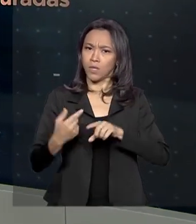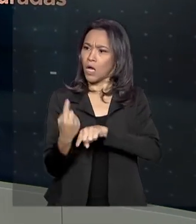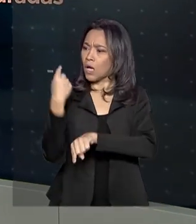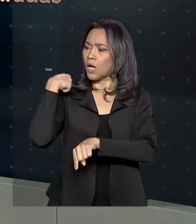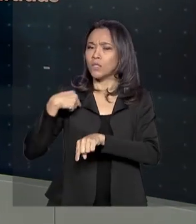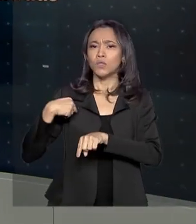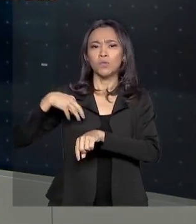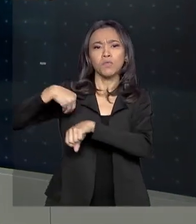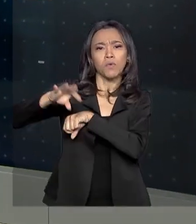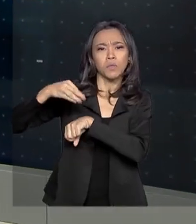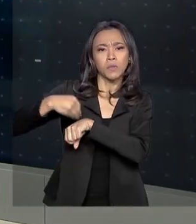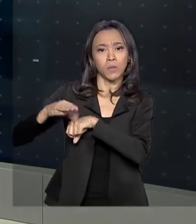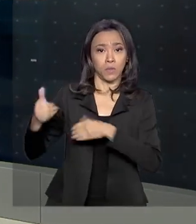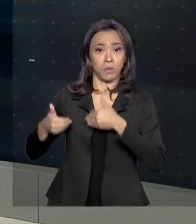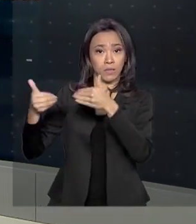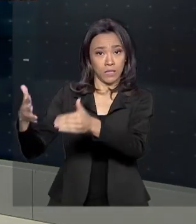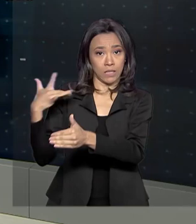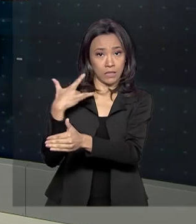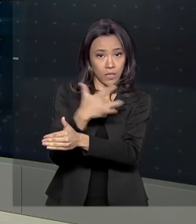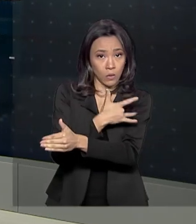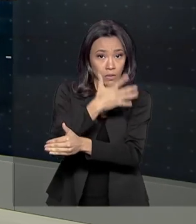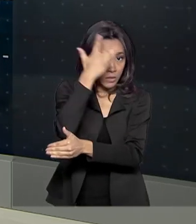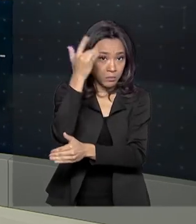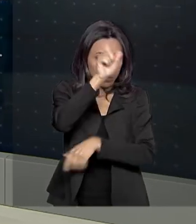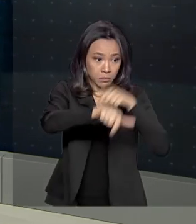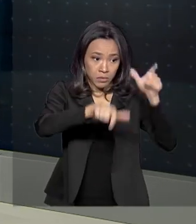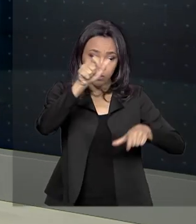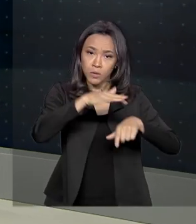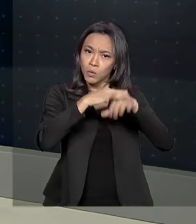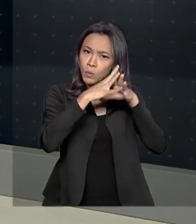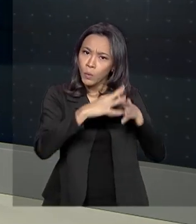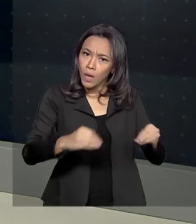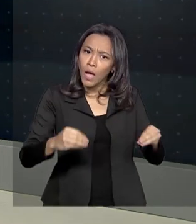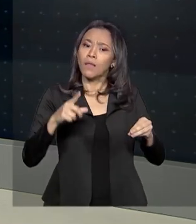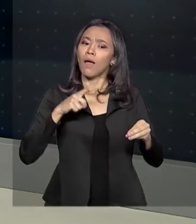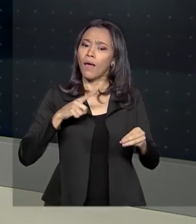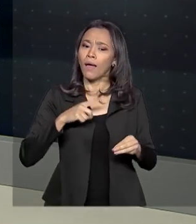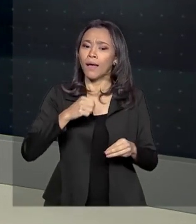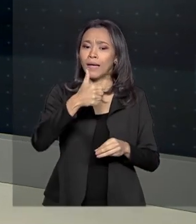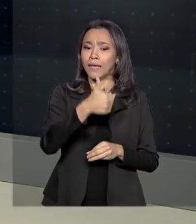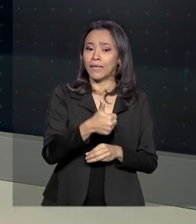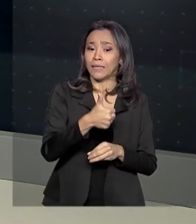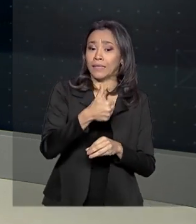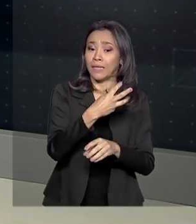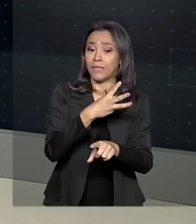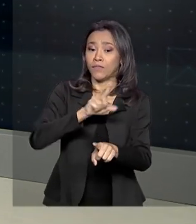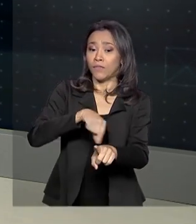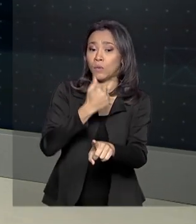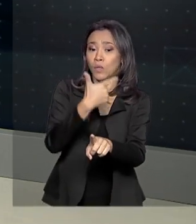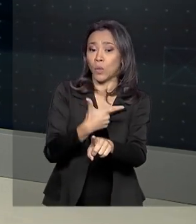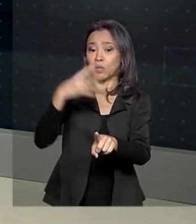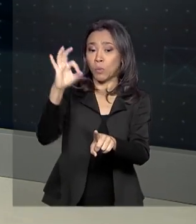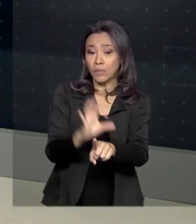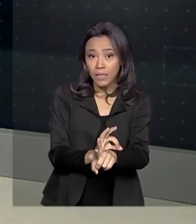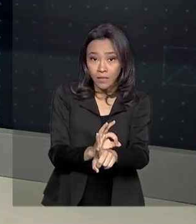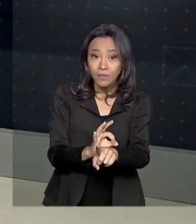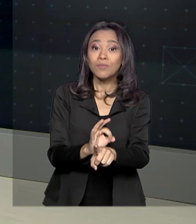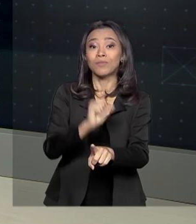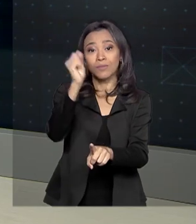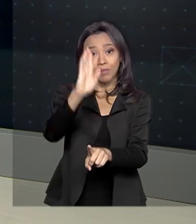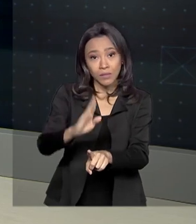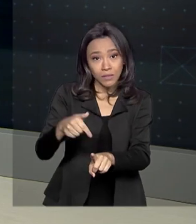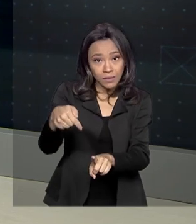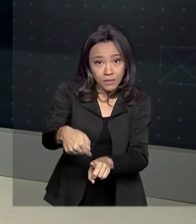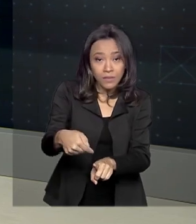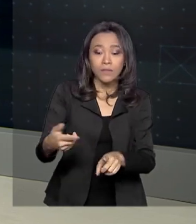dados do Ministério da Saúde, as pessoas curadas da doença superam em 13,2% os casos ativos no Brasil.